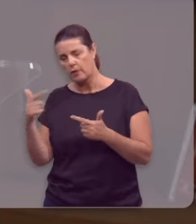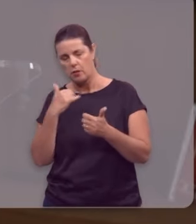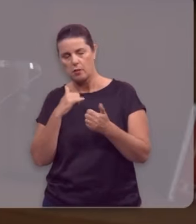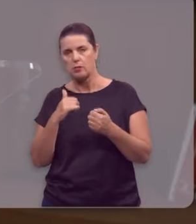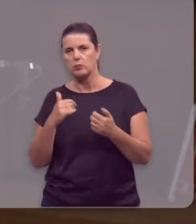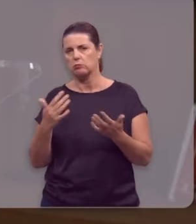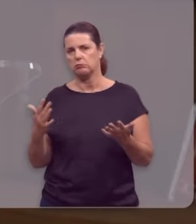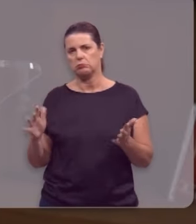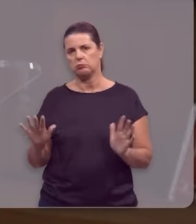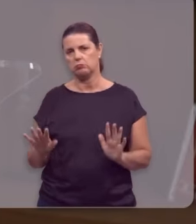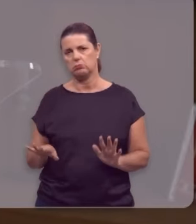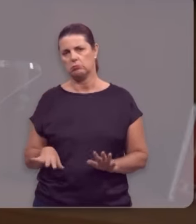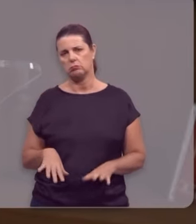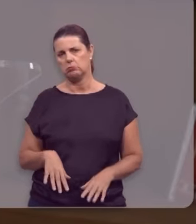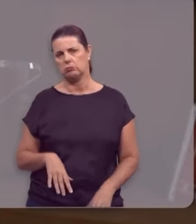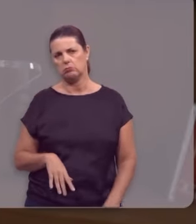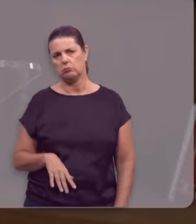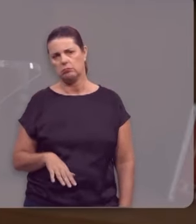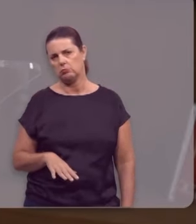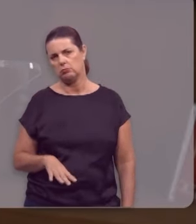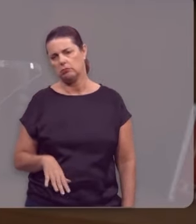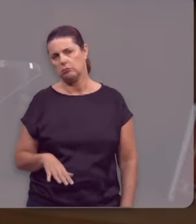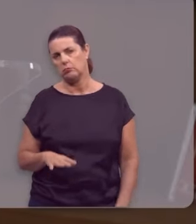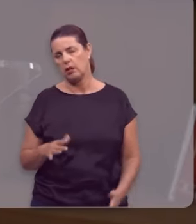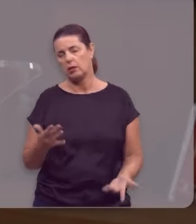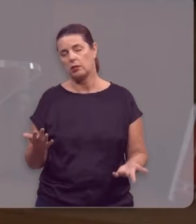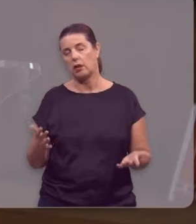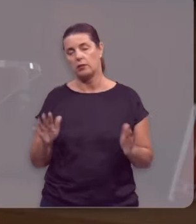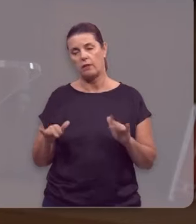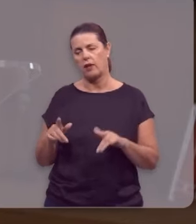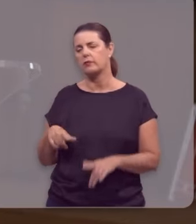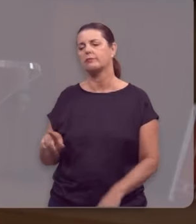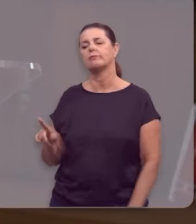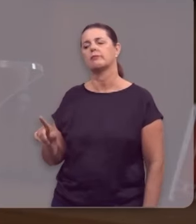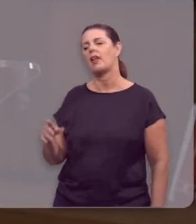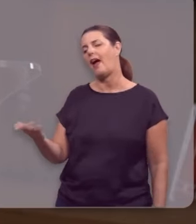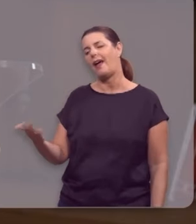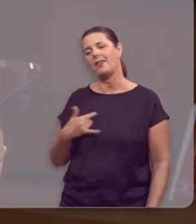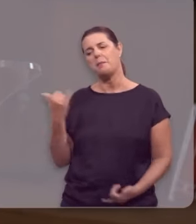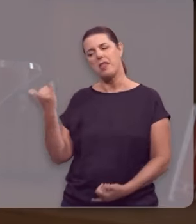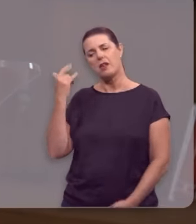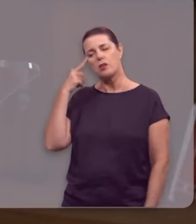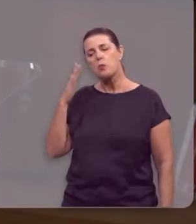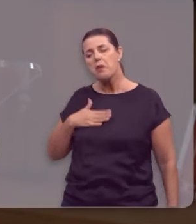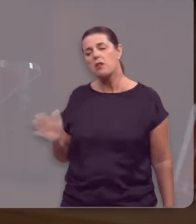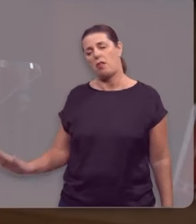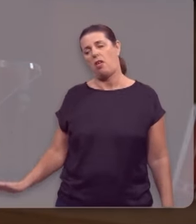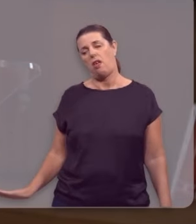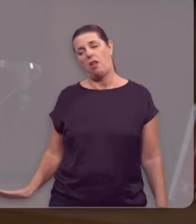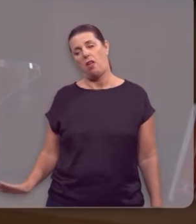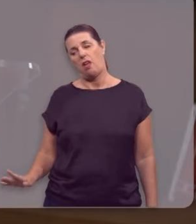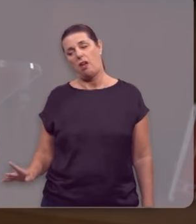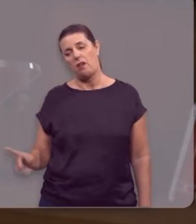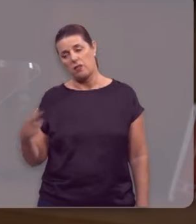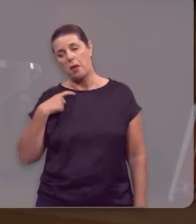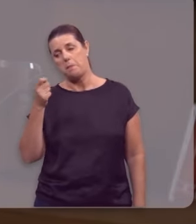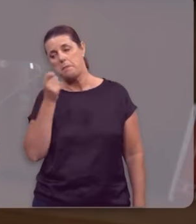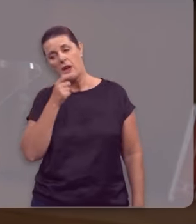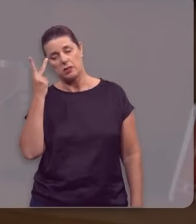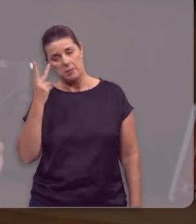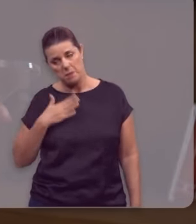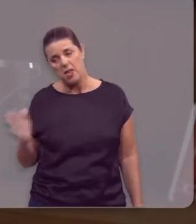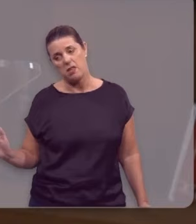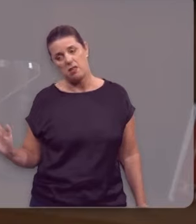Ah, me perdoe mais uma vez. E você talvez, não, não, não é isso. É brincar com a minha cara. Você zombar de mim.